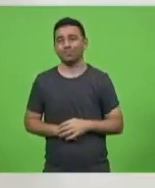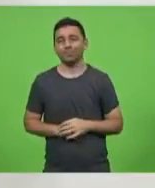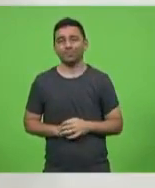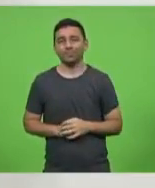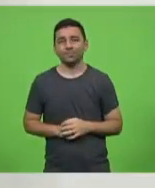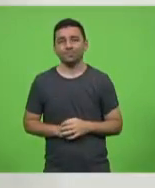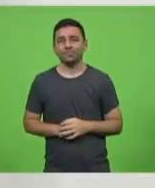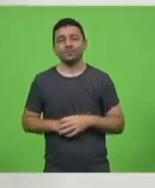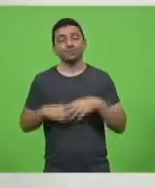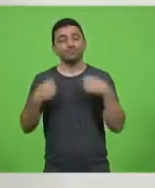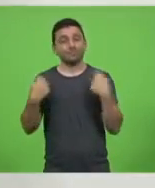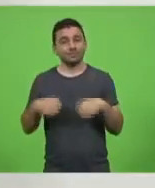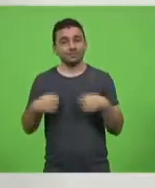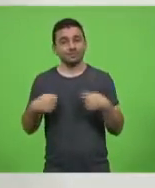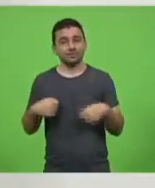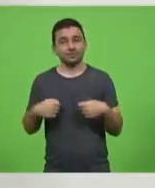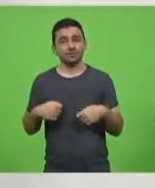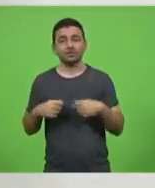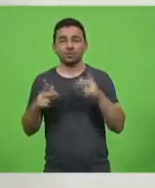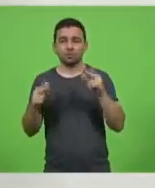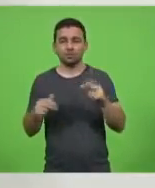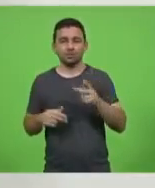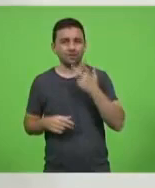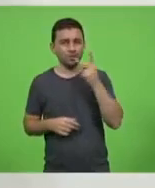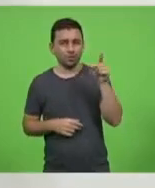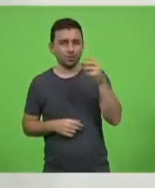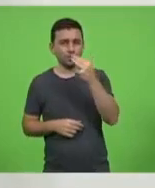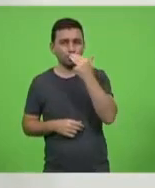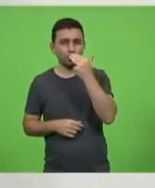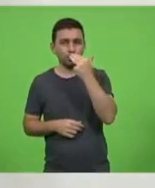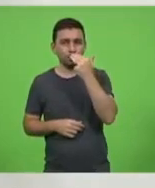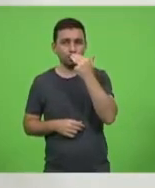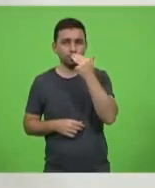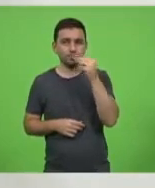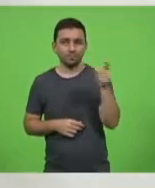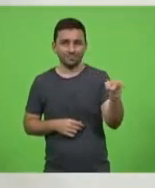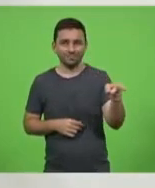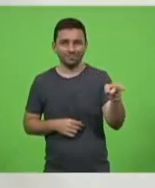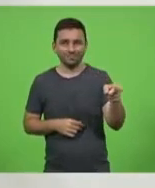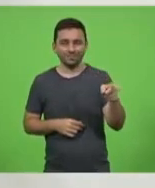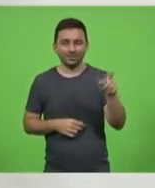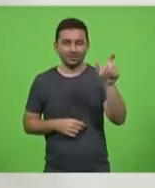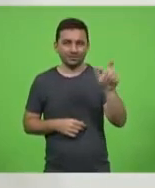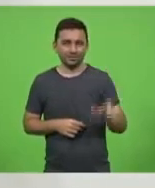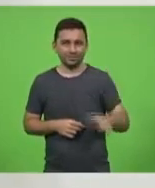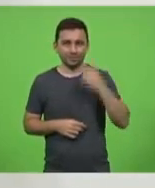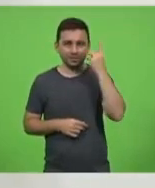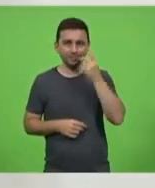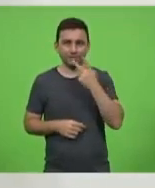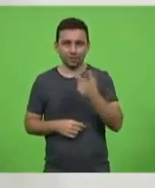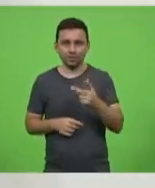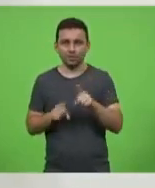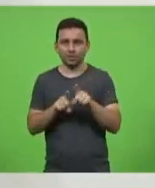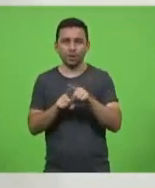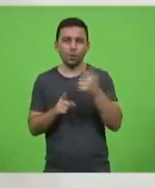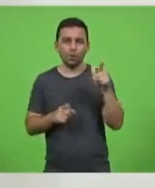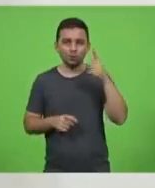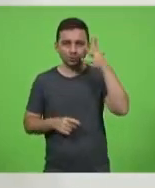Então, é preciso, como disse aqui o deputado Macir Sopelsa, entre outros que eles pronunciaram,